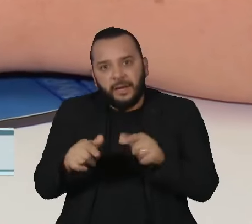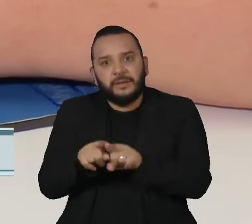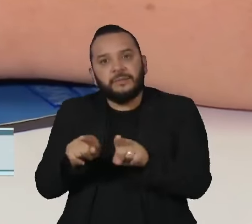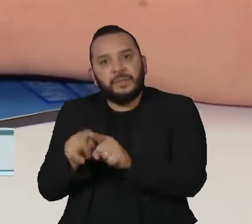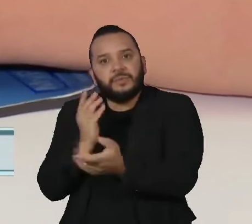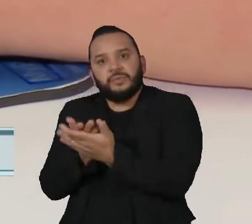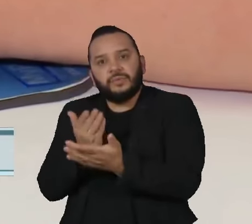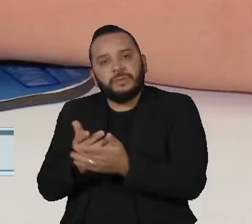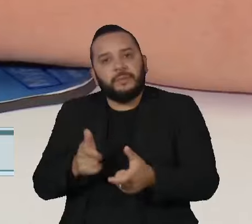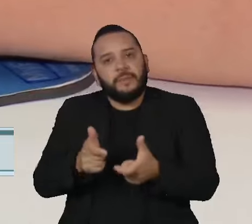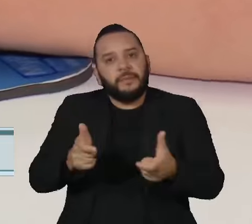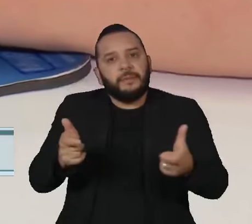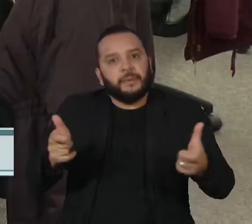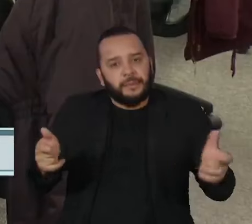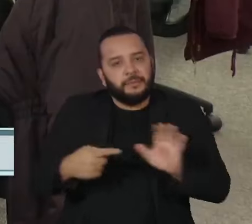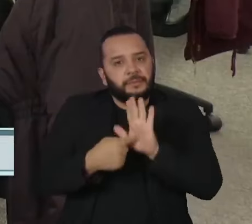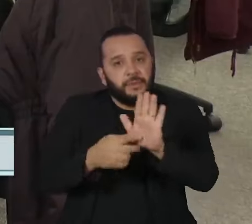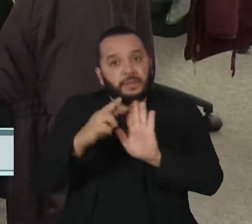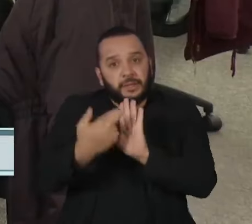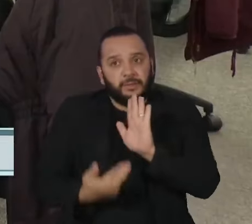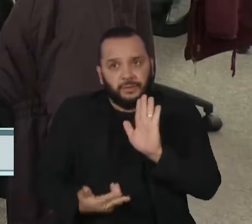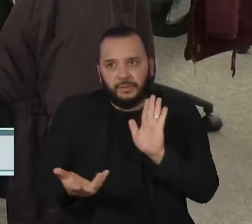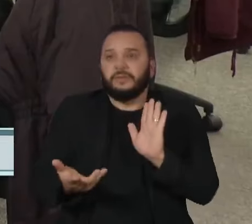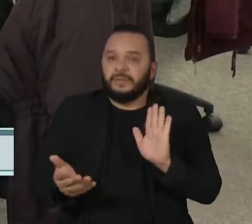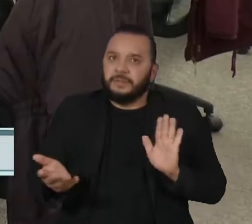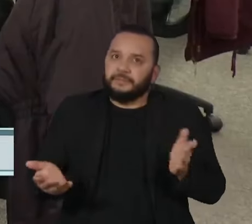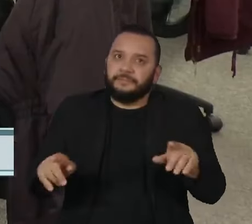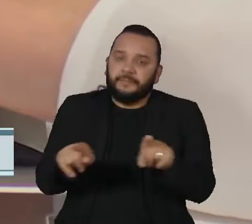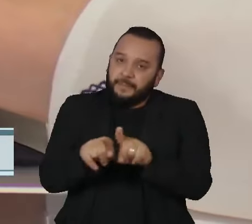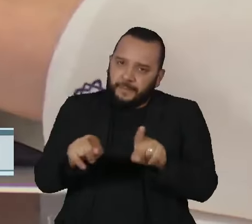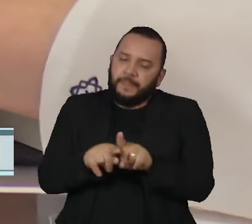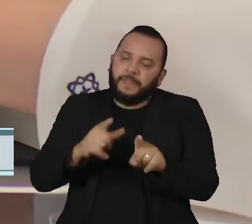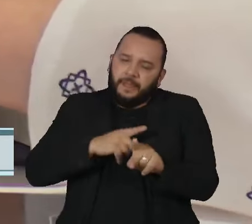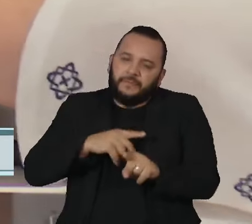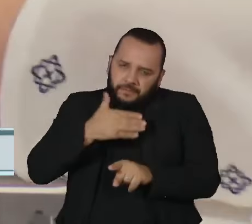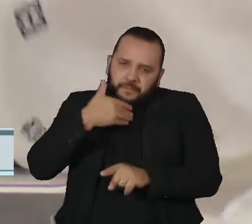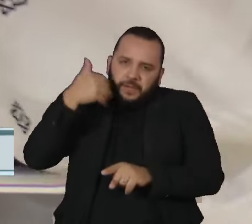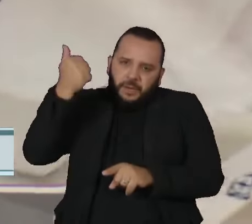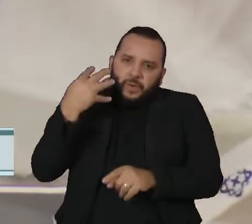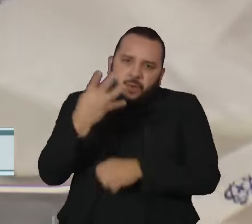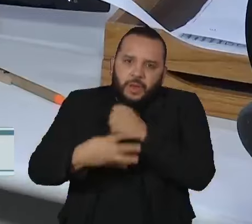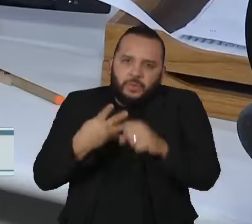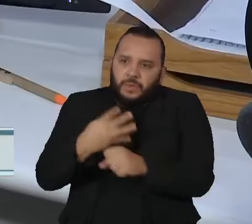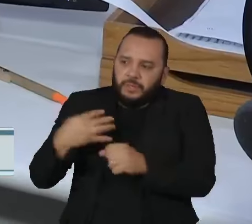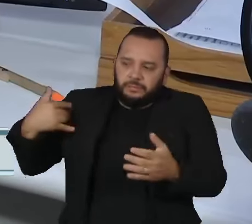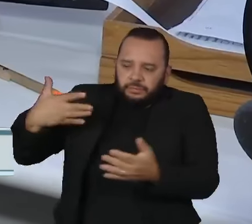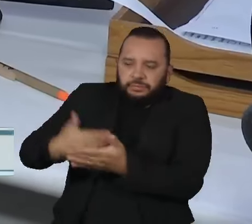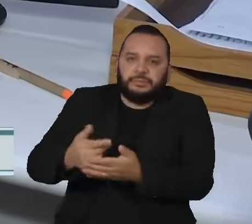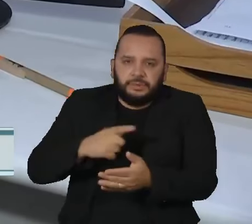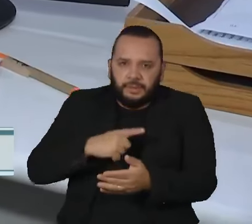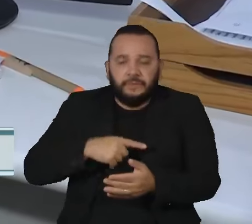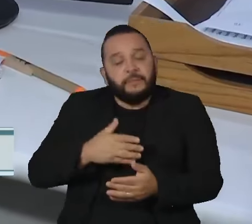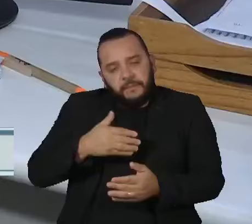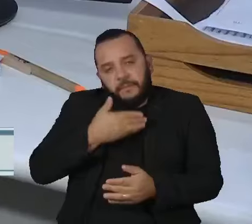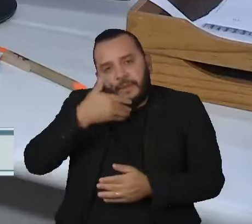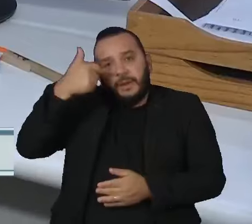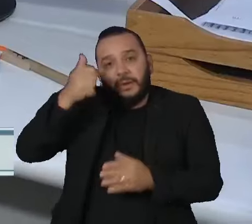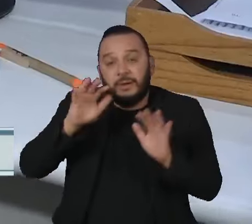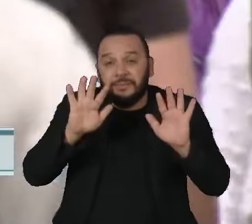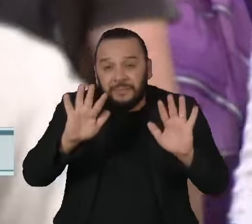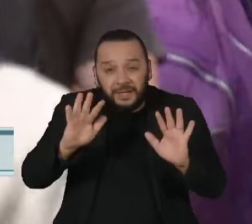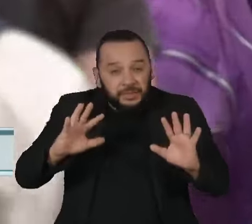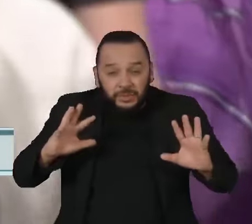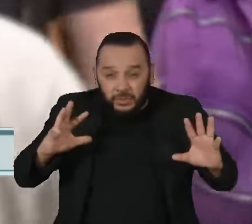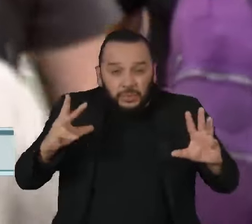perspectivas do mercado de trabalho para os jovens melhoraram nos últimos quatro anos. Mas nem todos poderão se